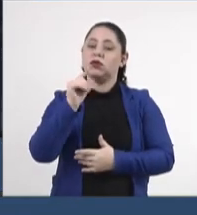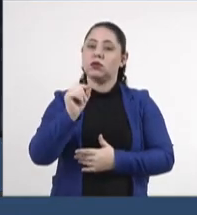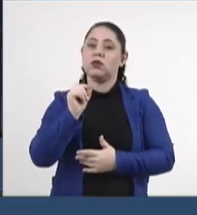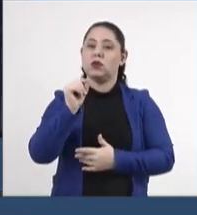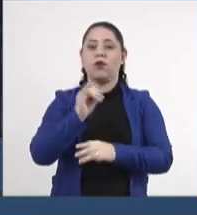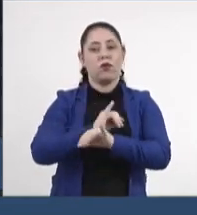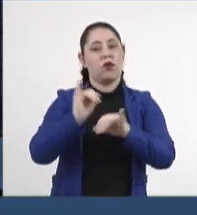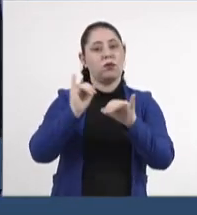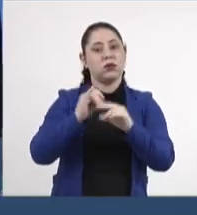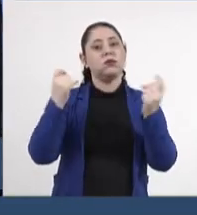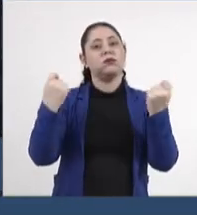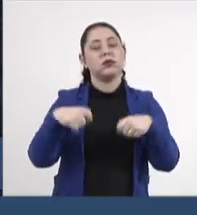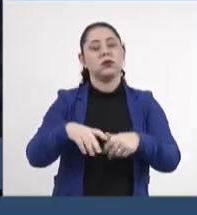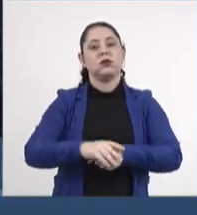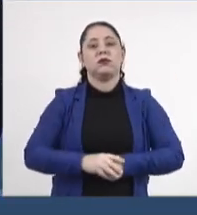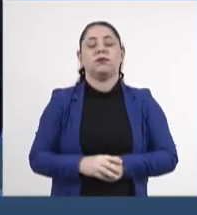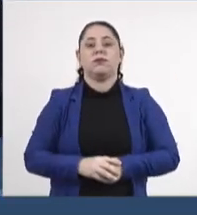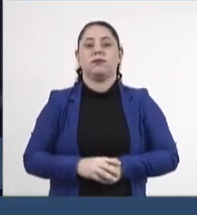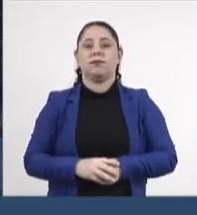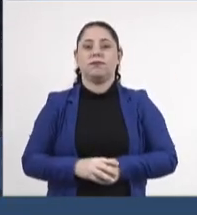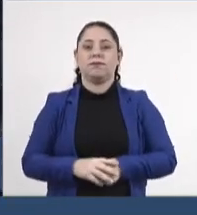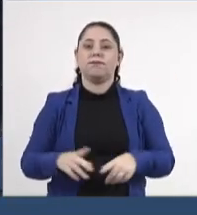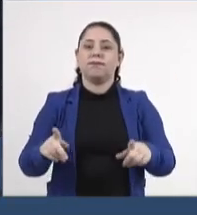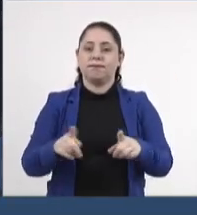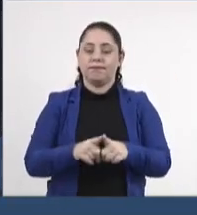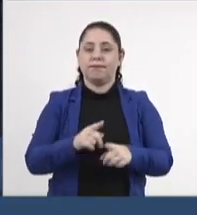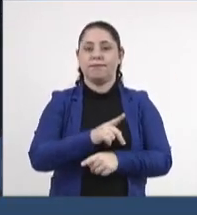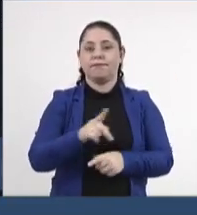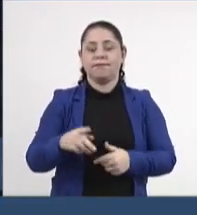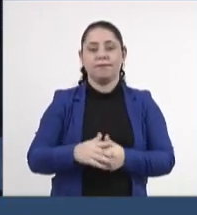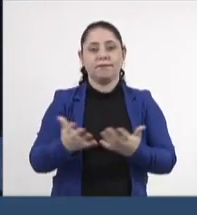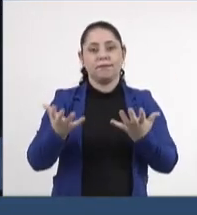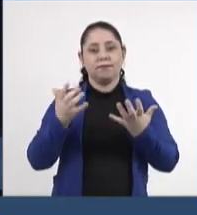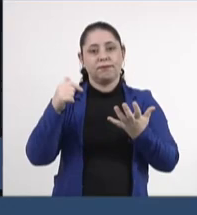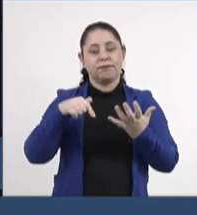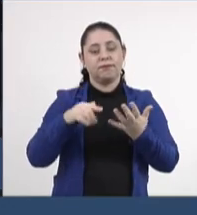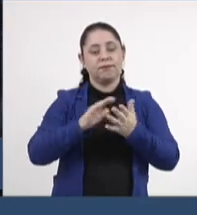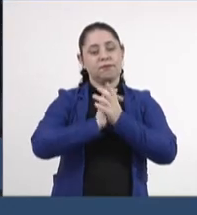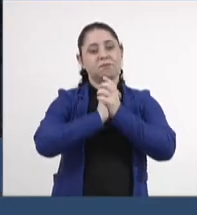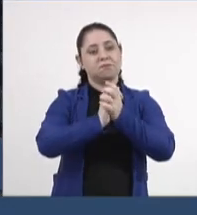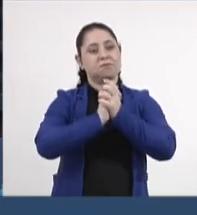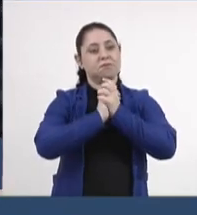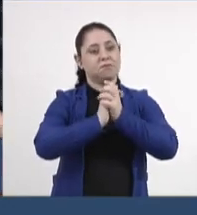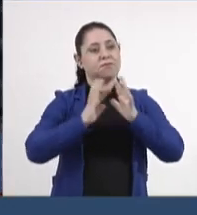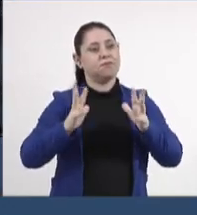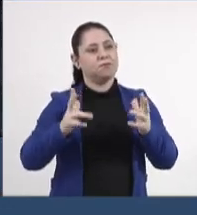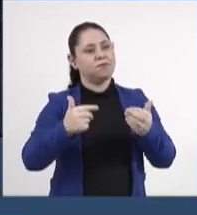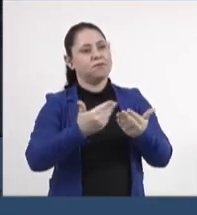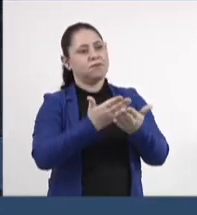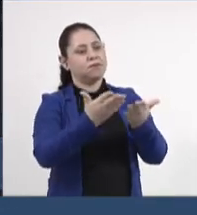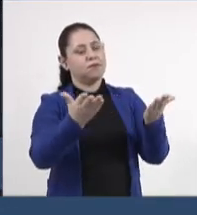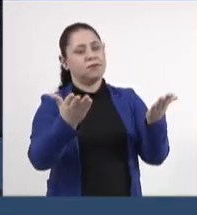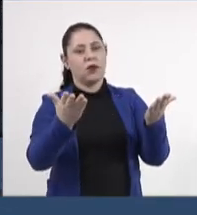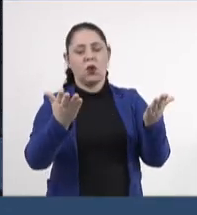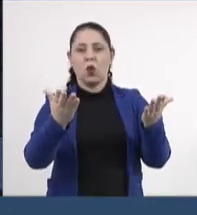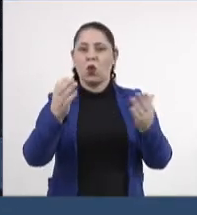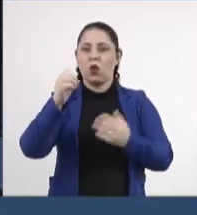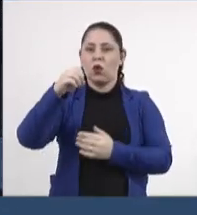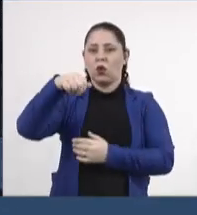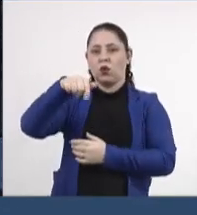essas informações. Também, senhor presidente, quero aqui saudar a todas as ONGs,